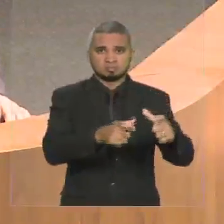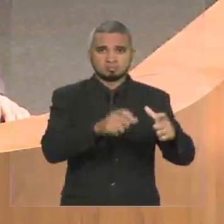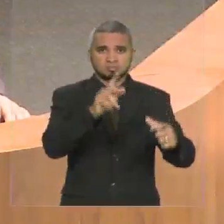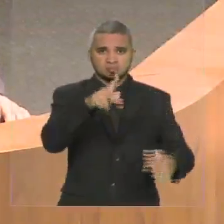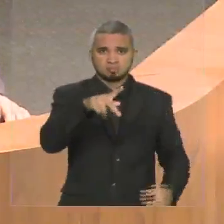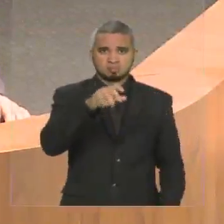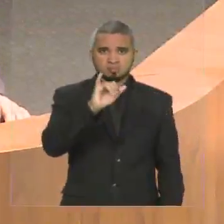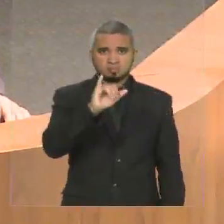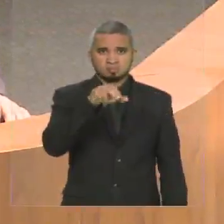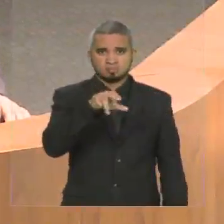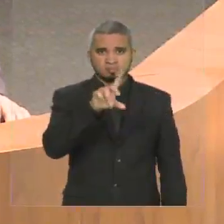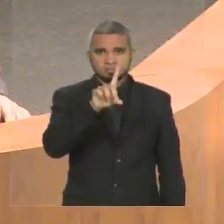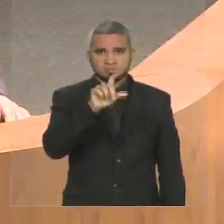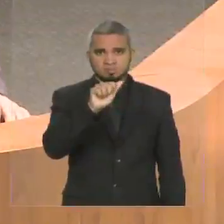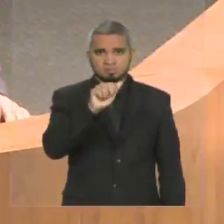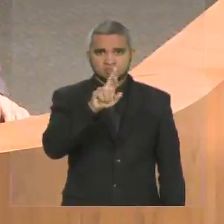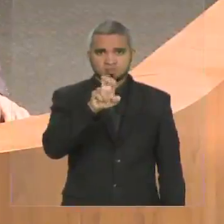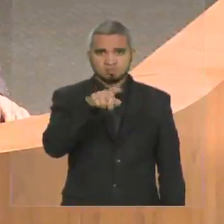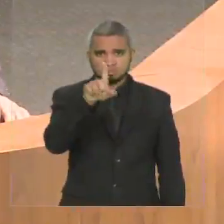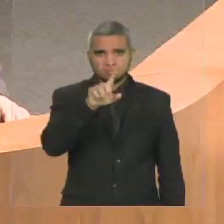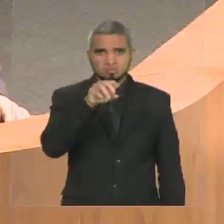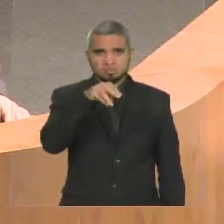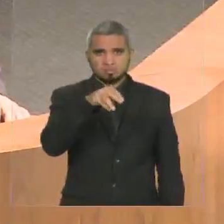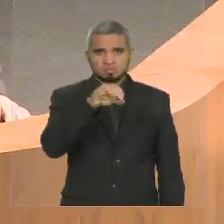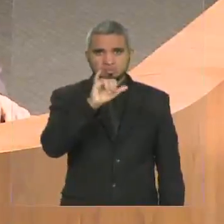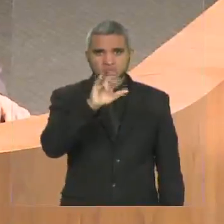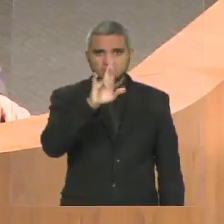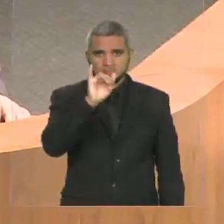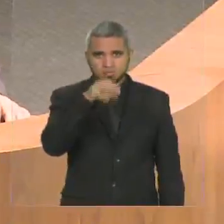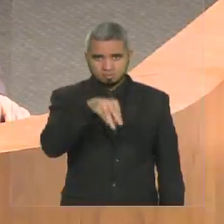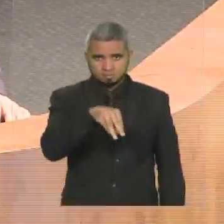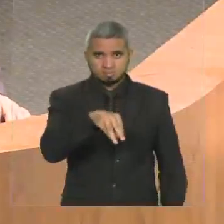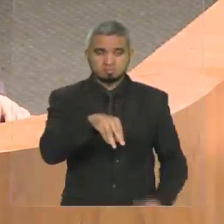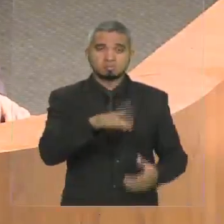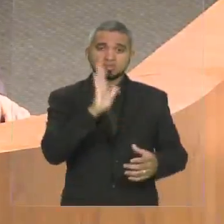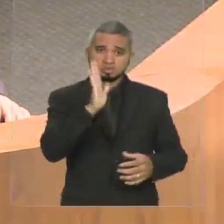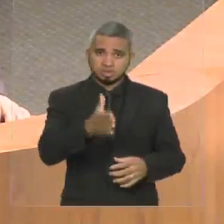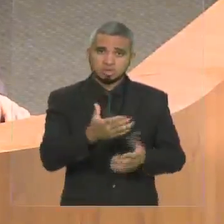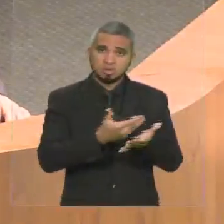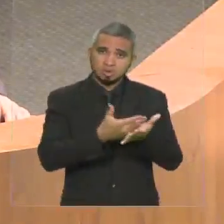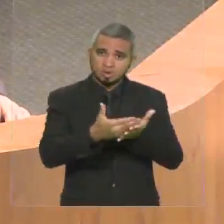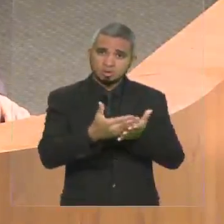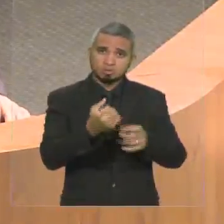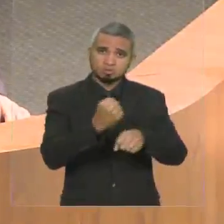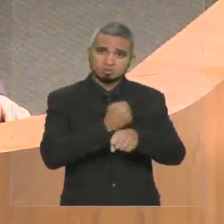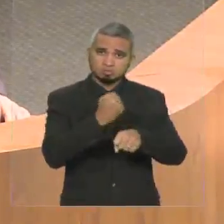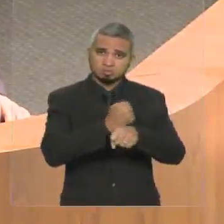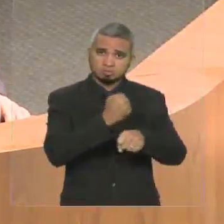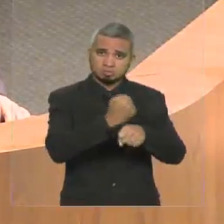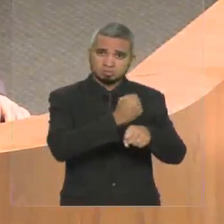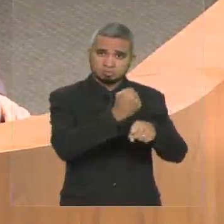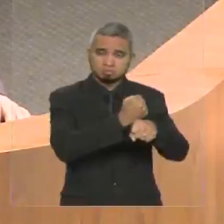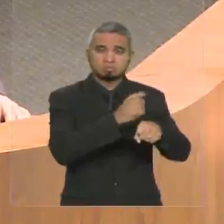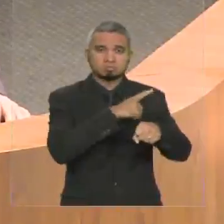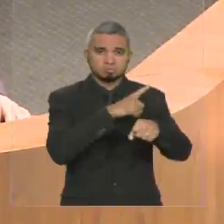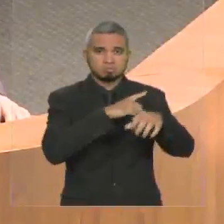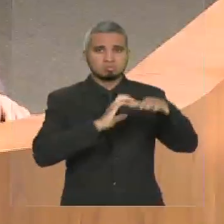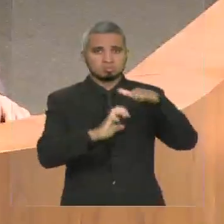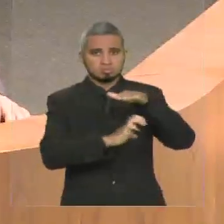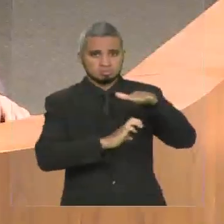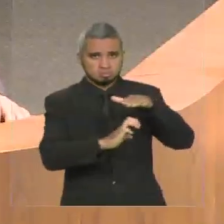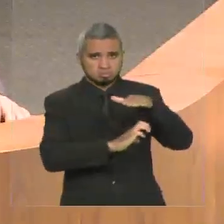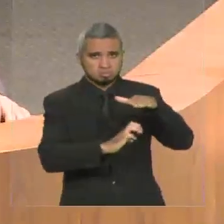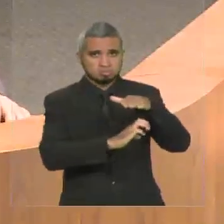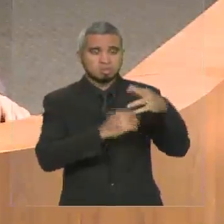A obra é projeto do IFAM e está sendo executado com recursos de uma empresa, mediante um